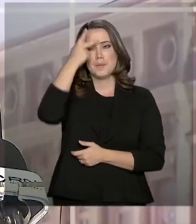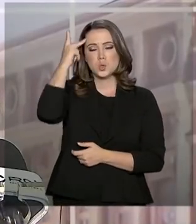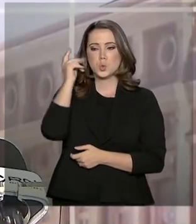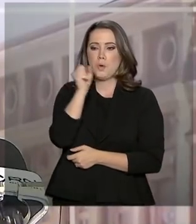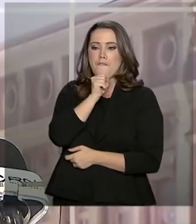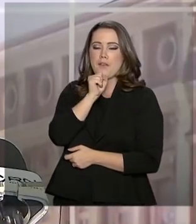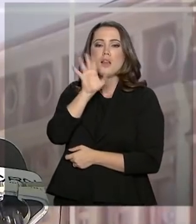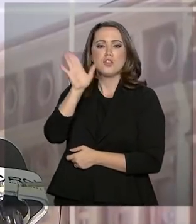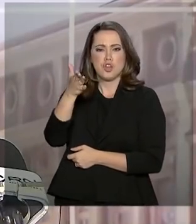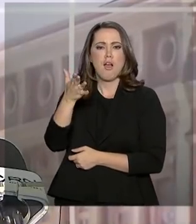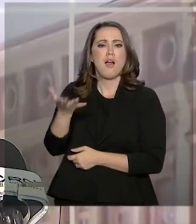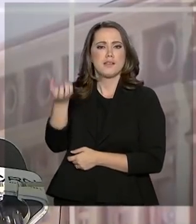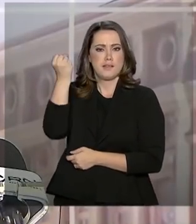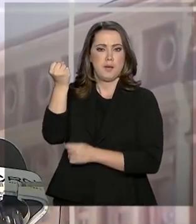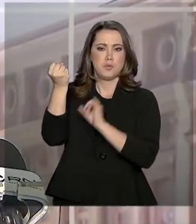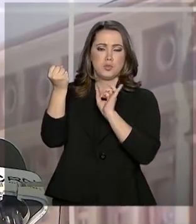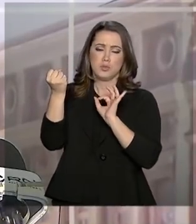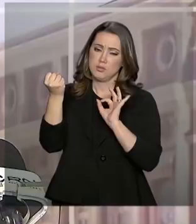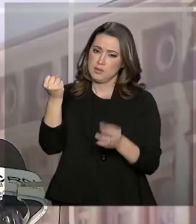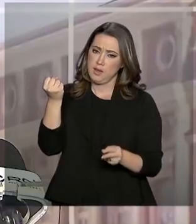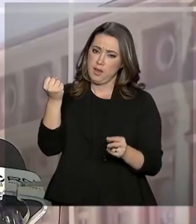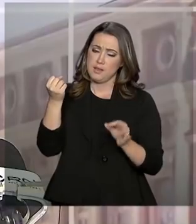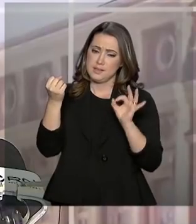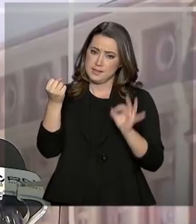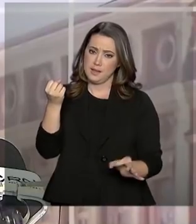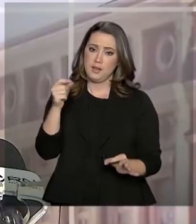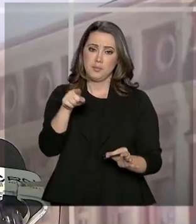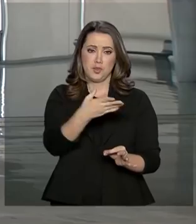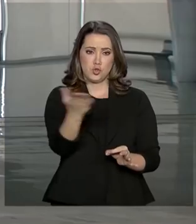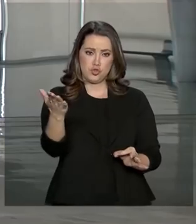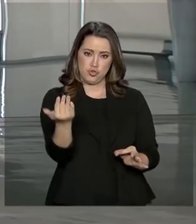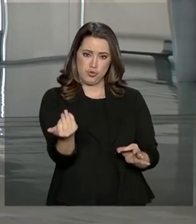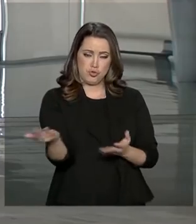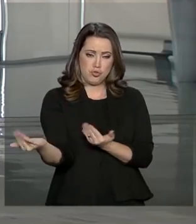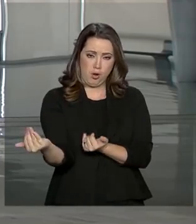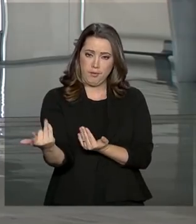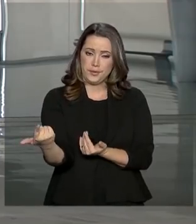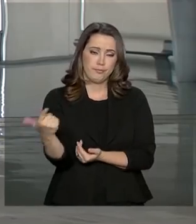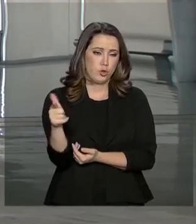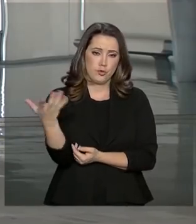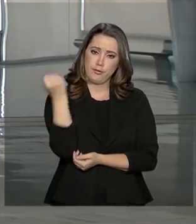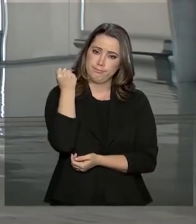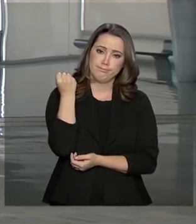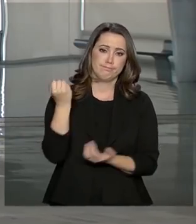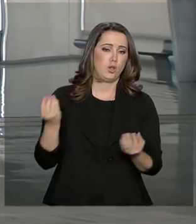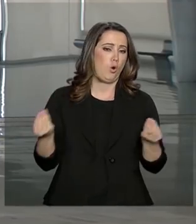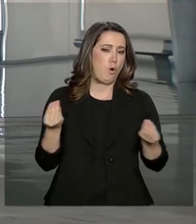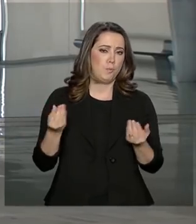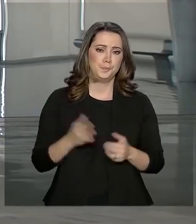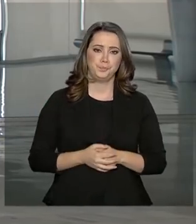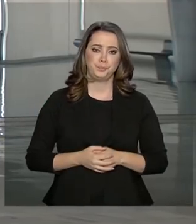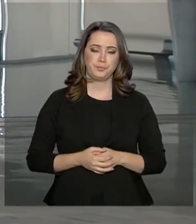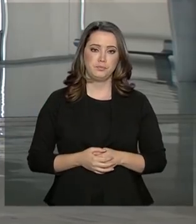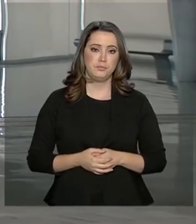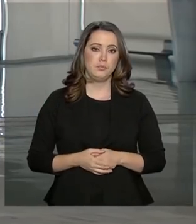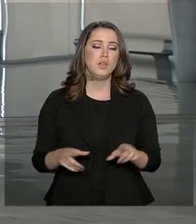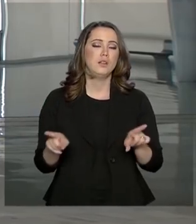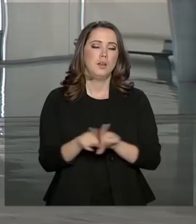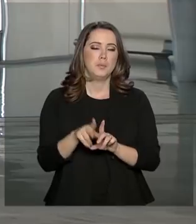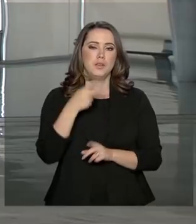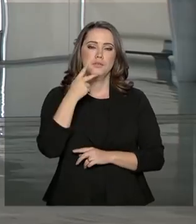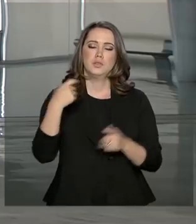receber e os mais jovens como vocês não vão receber. Hamilton Mourão também destacou a